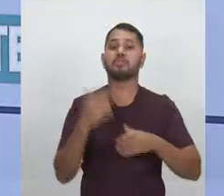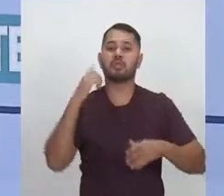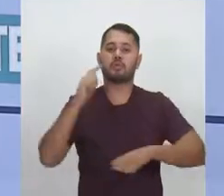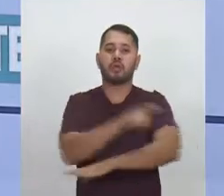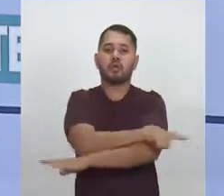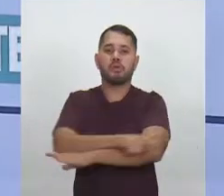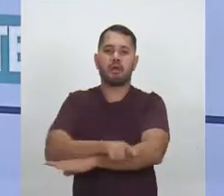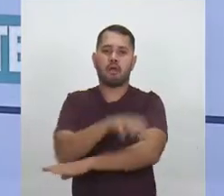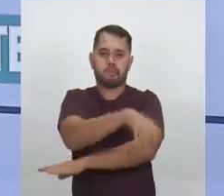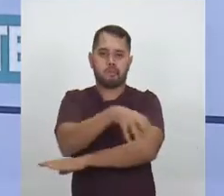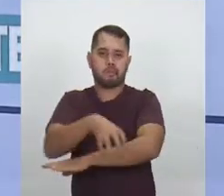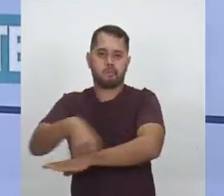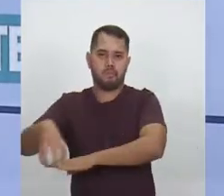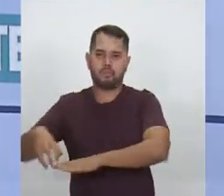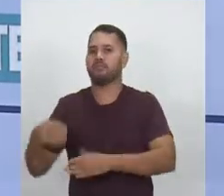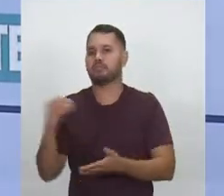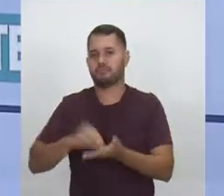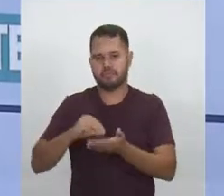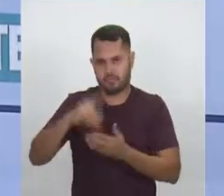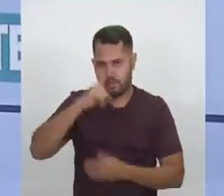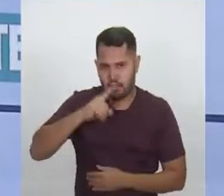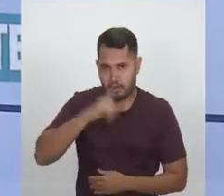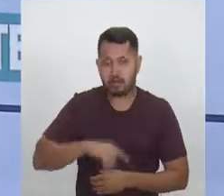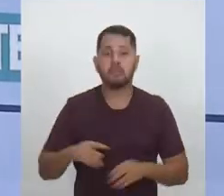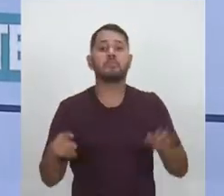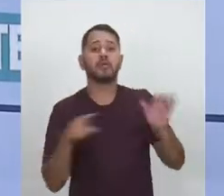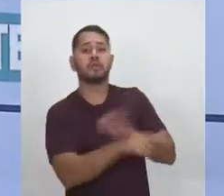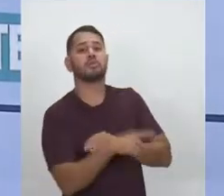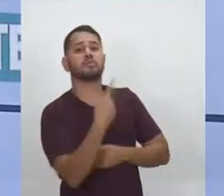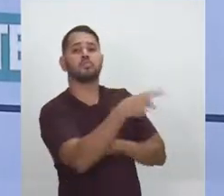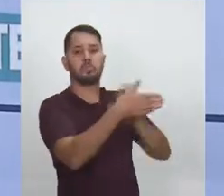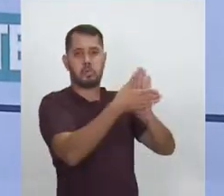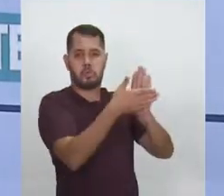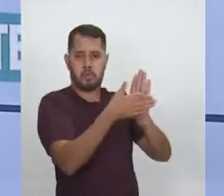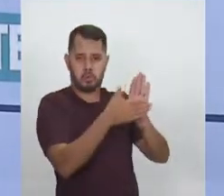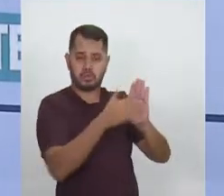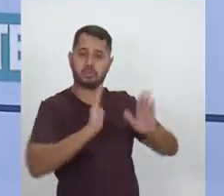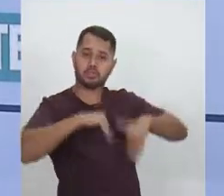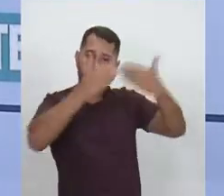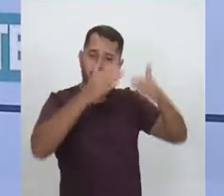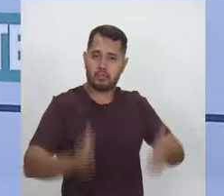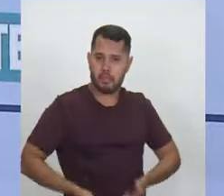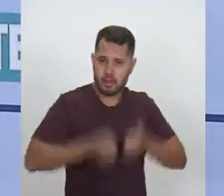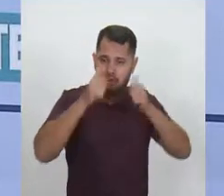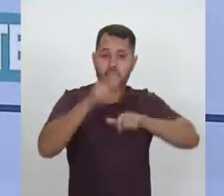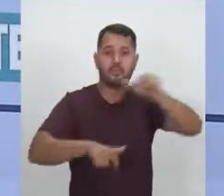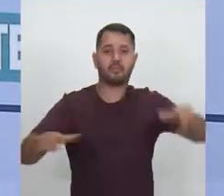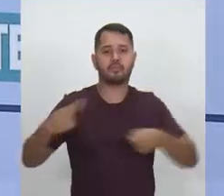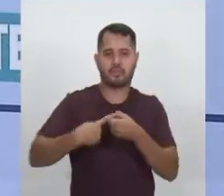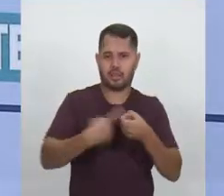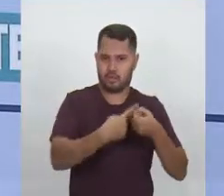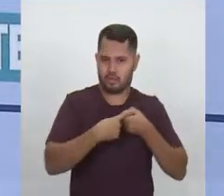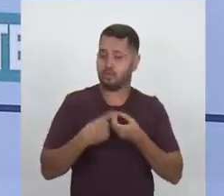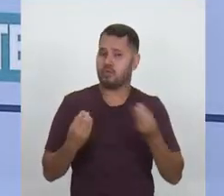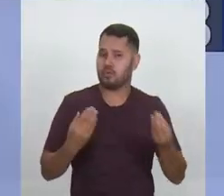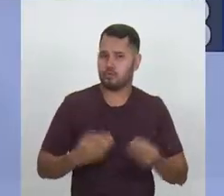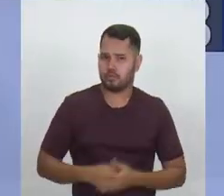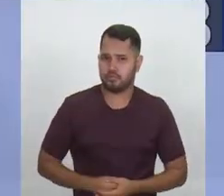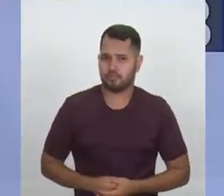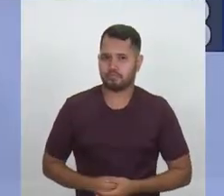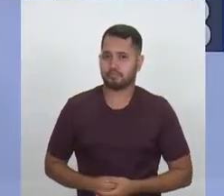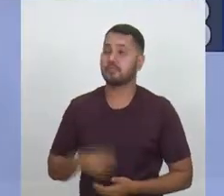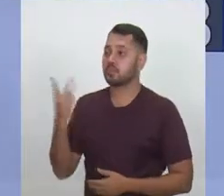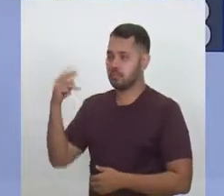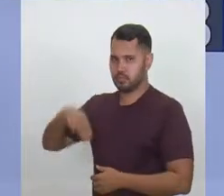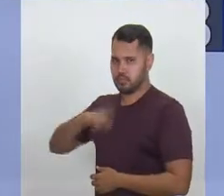qualidade. Quais suas propostas para desenvolver e melhorar a vida do povo do interior do Amazonas? Dois minutos,